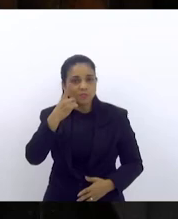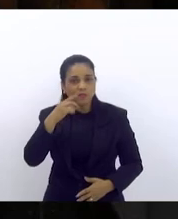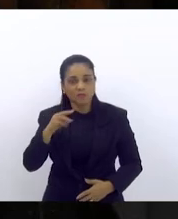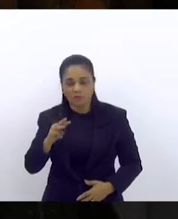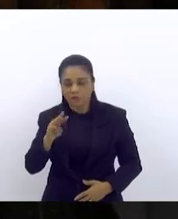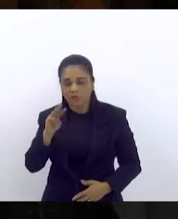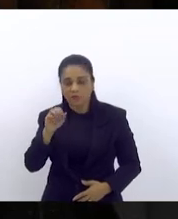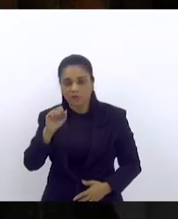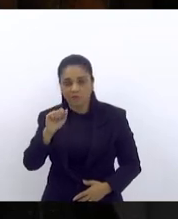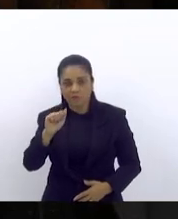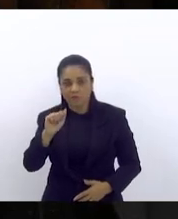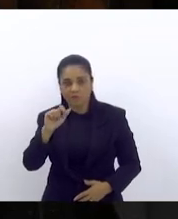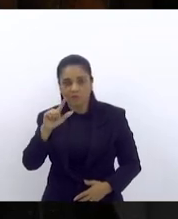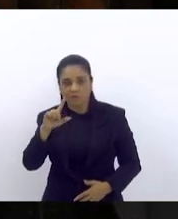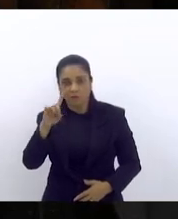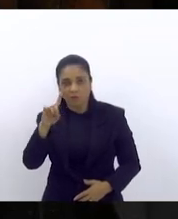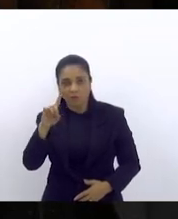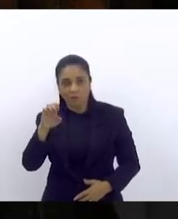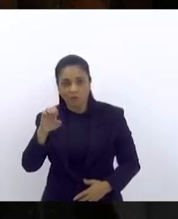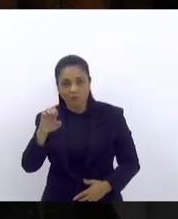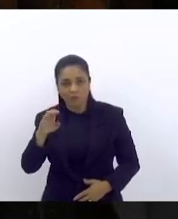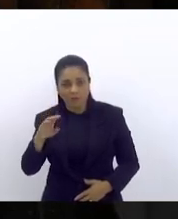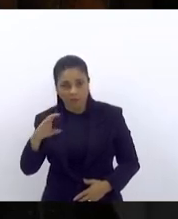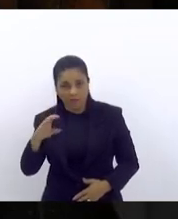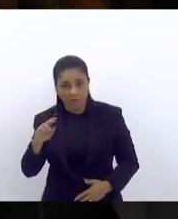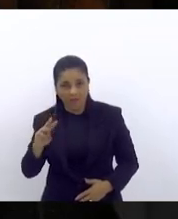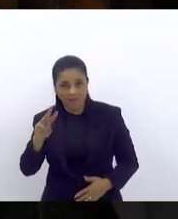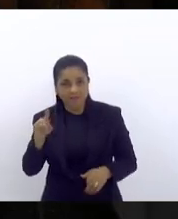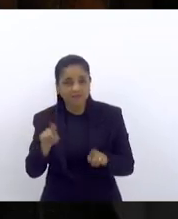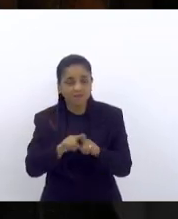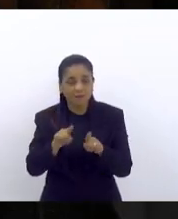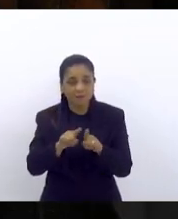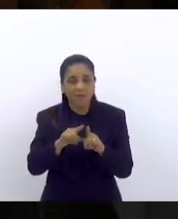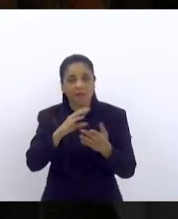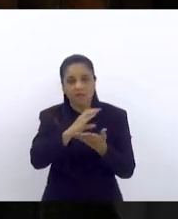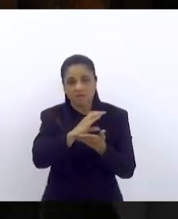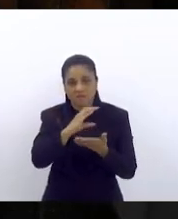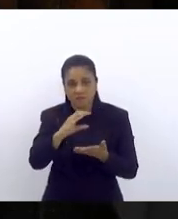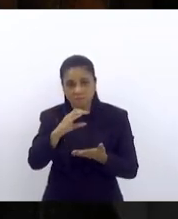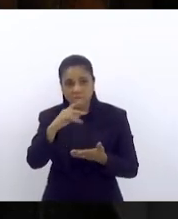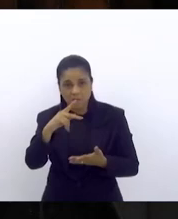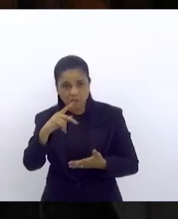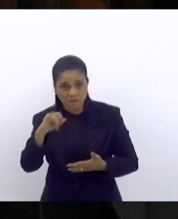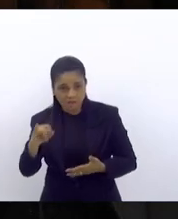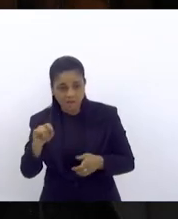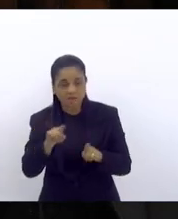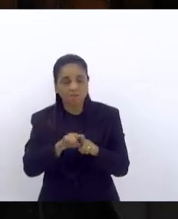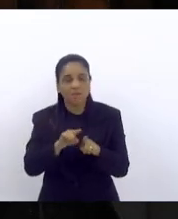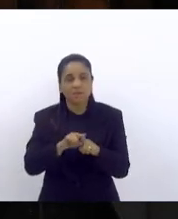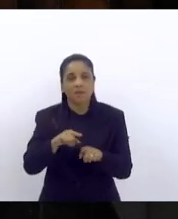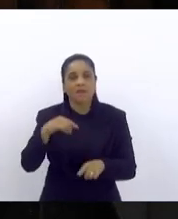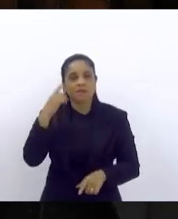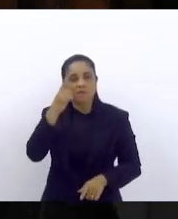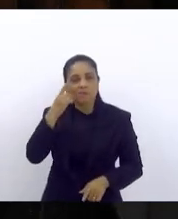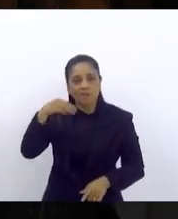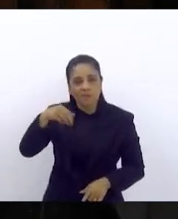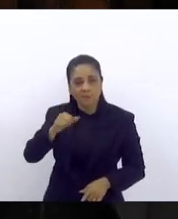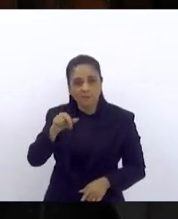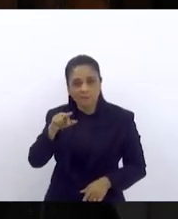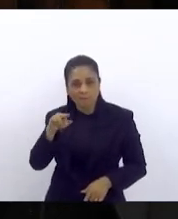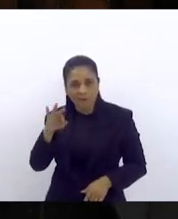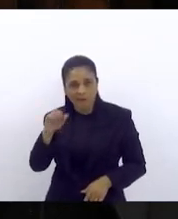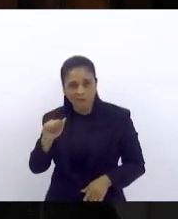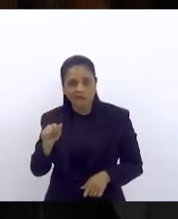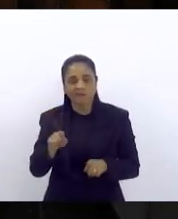fui membro da CPI também o foi a deputada Marta Rocha deputado